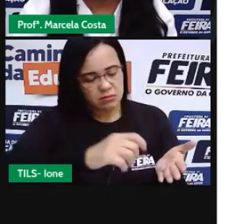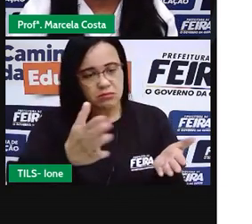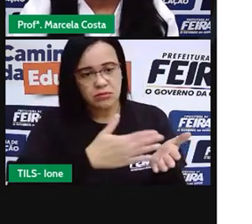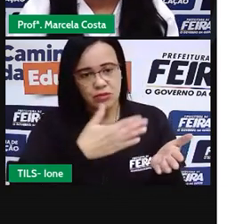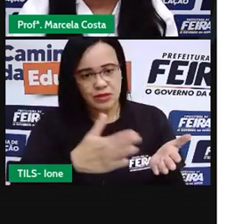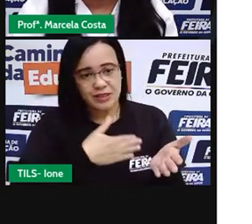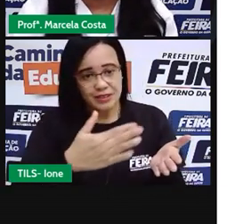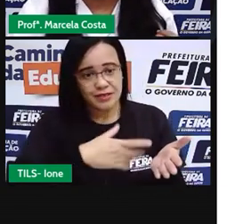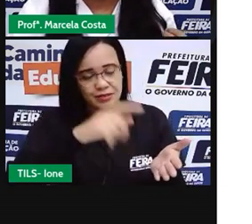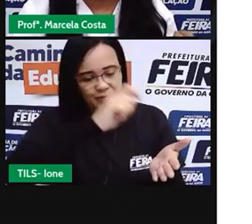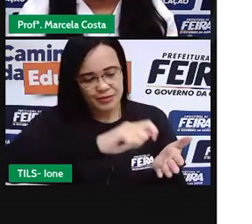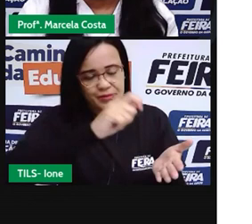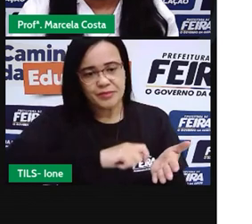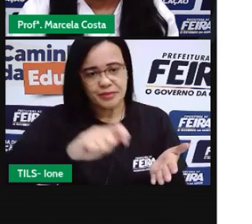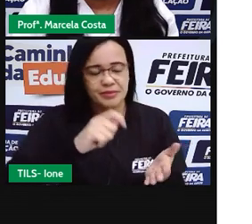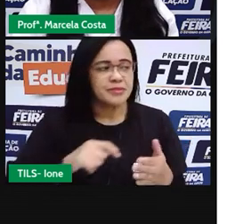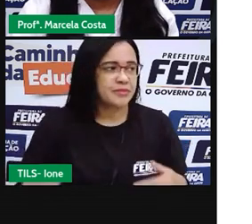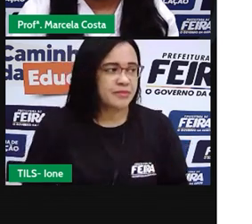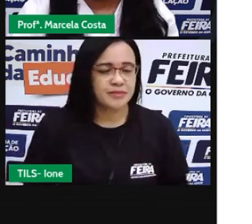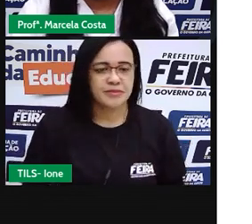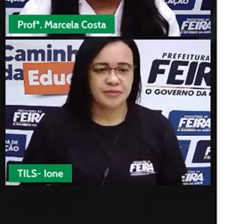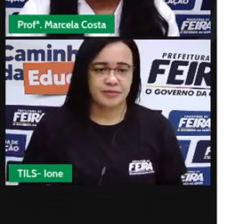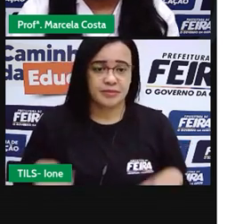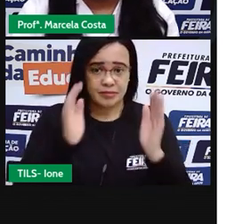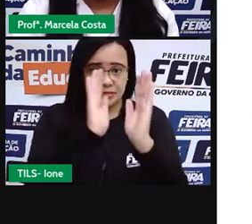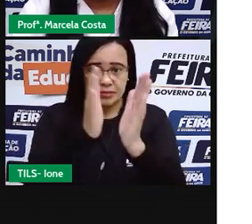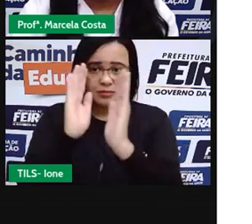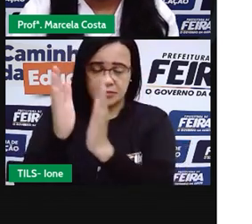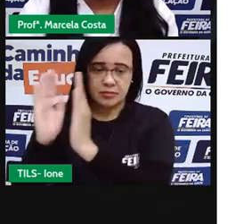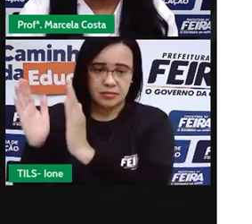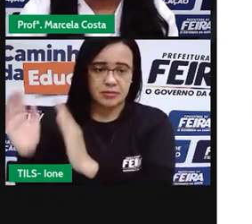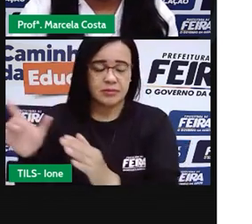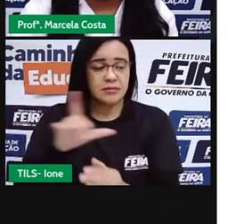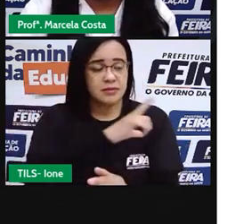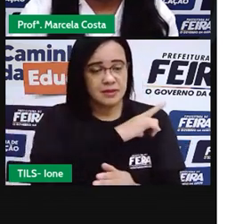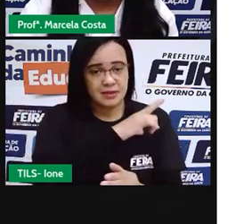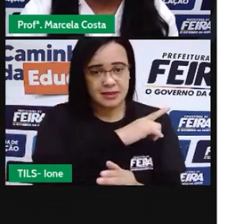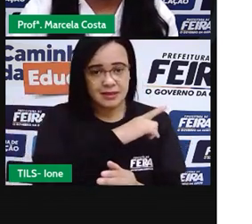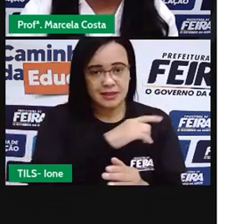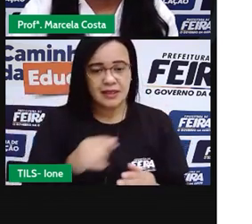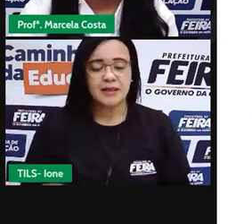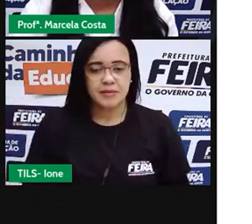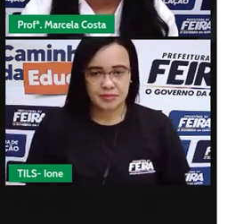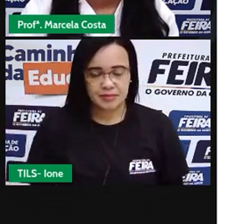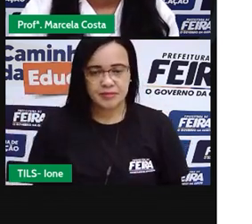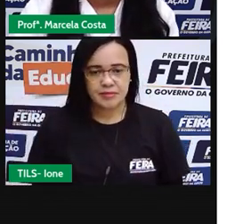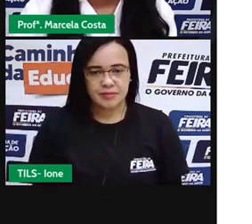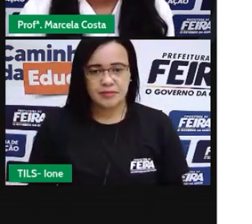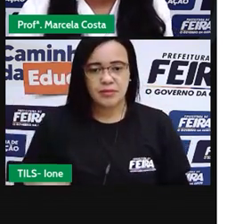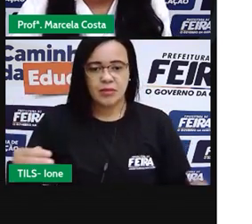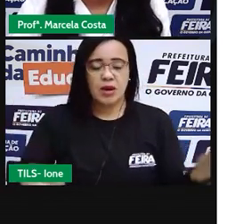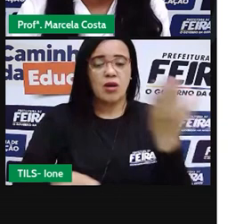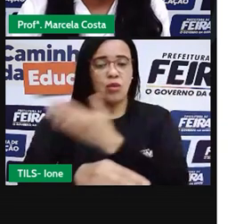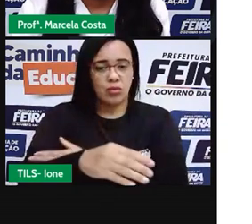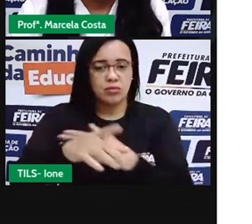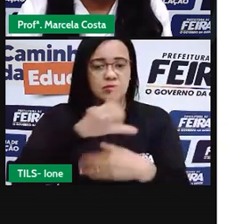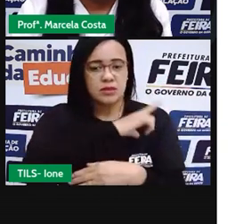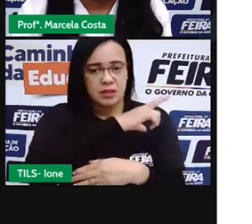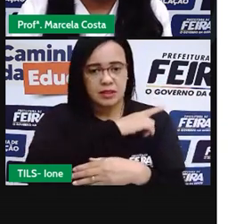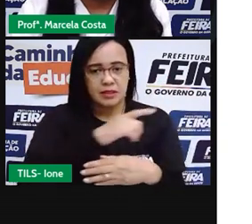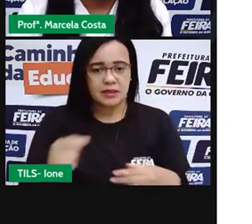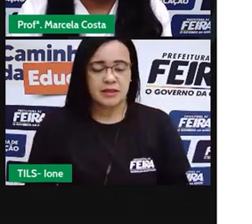arquivo em que esse patrimônio histórico foi registrado e o âmbito de